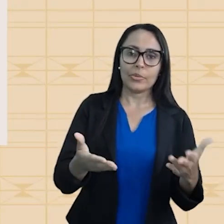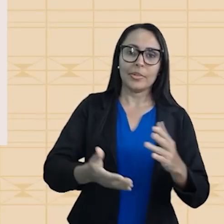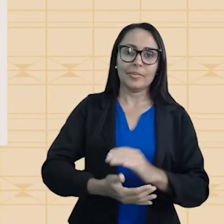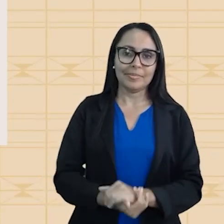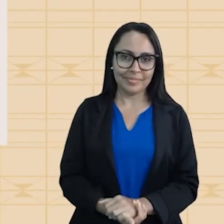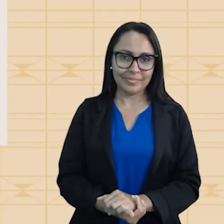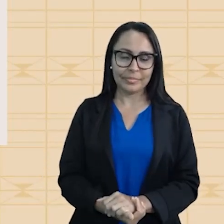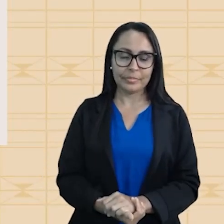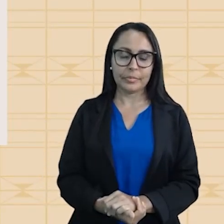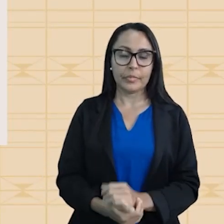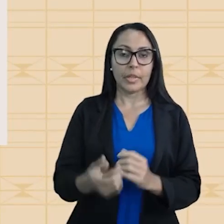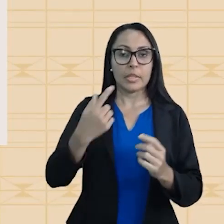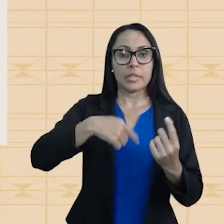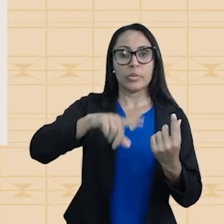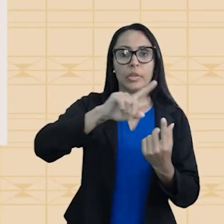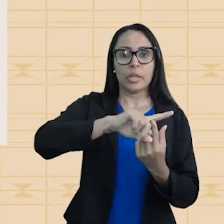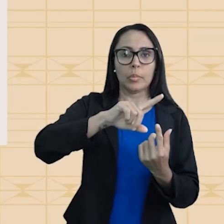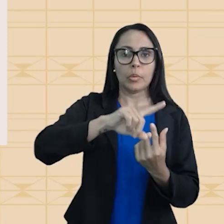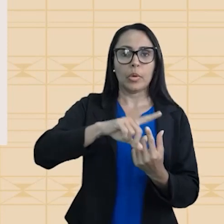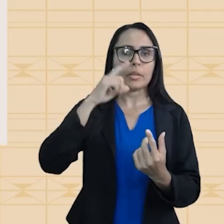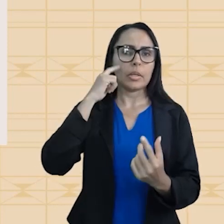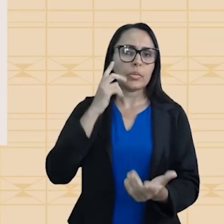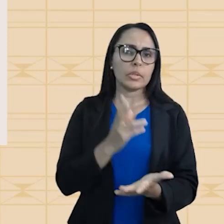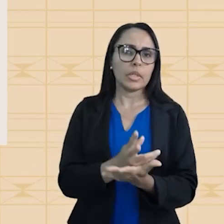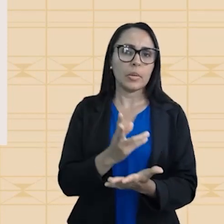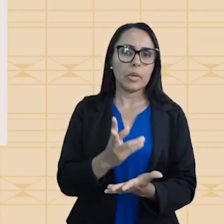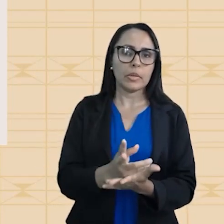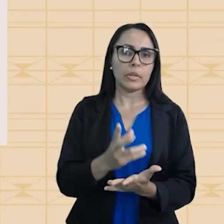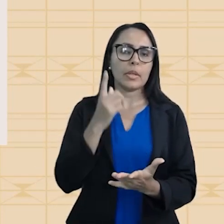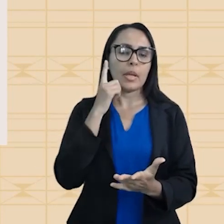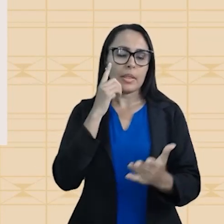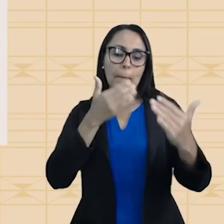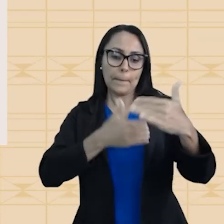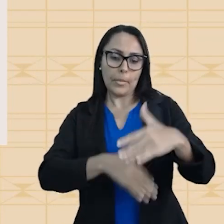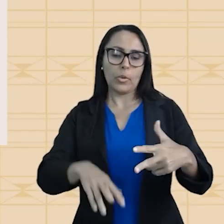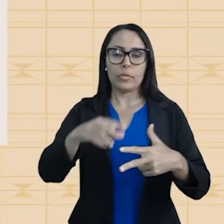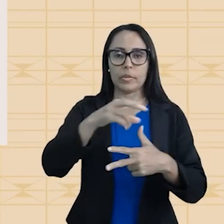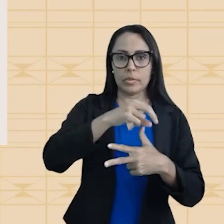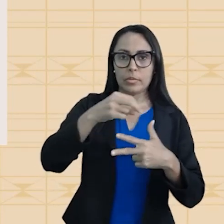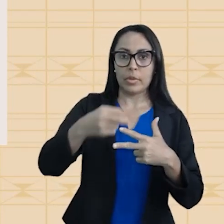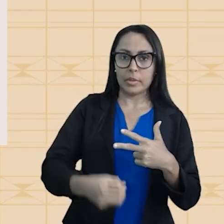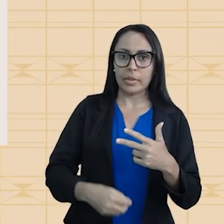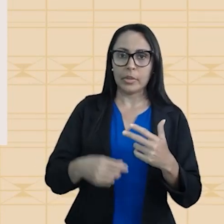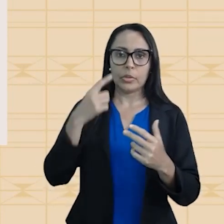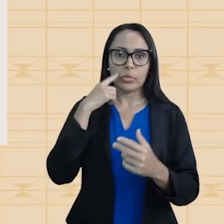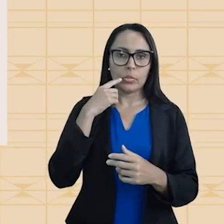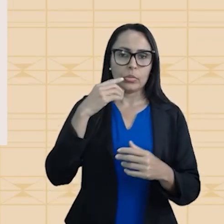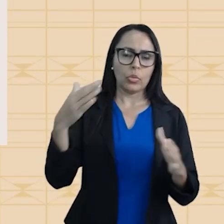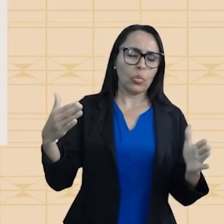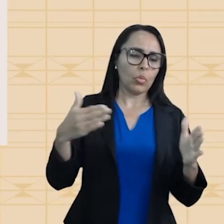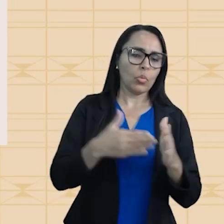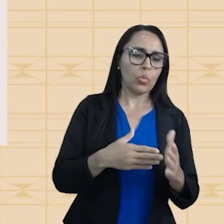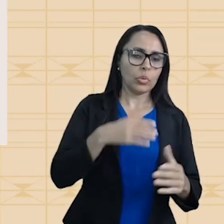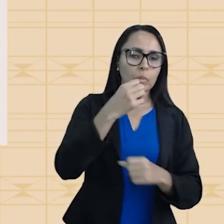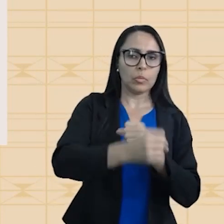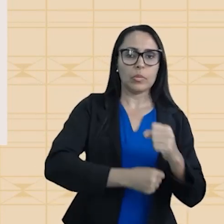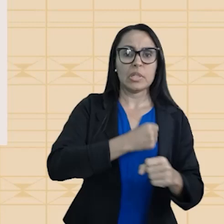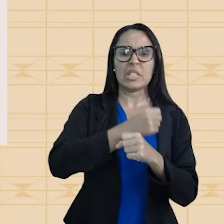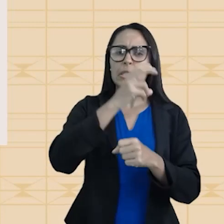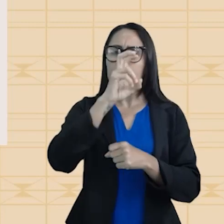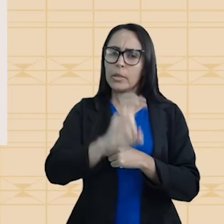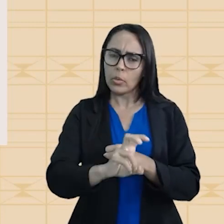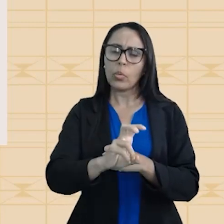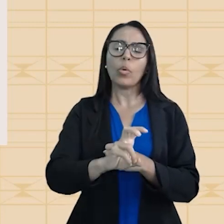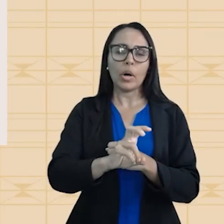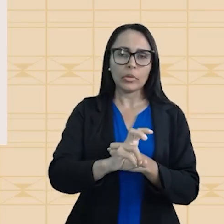hoje. Hoje, esse tipo de questão sempre vem caindo na prova do Enem. Nos últimos cinco anos, sempre esteve